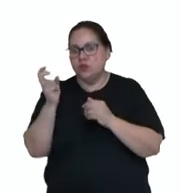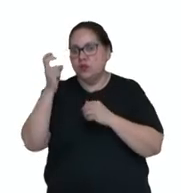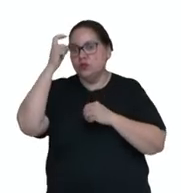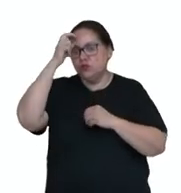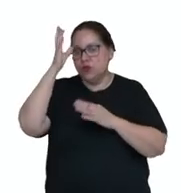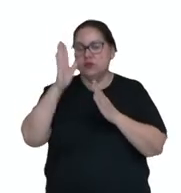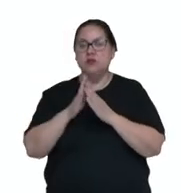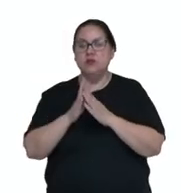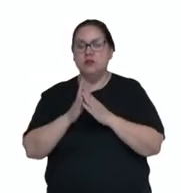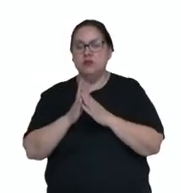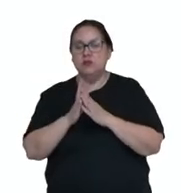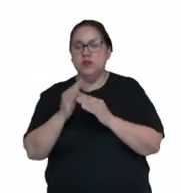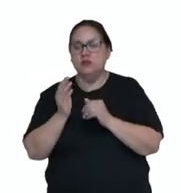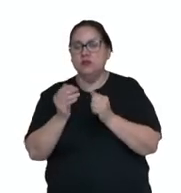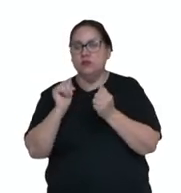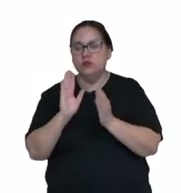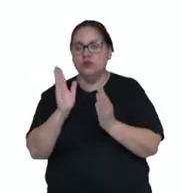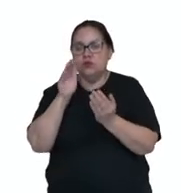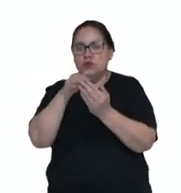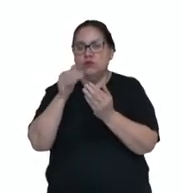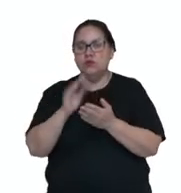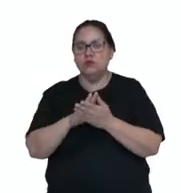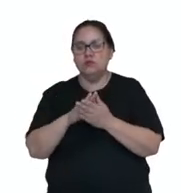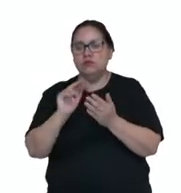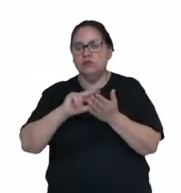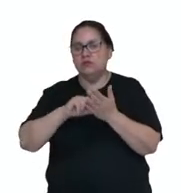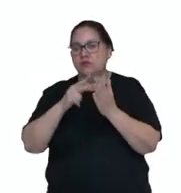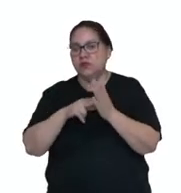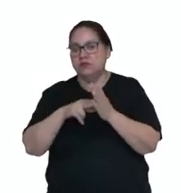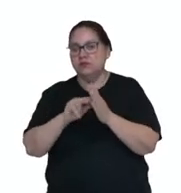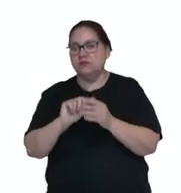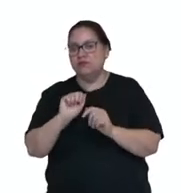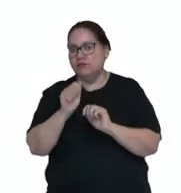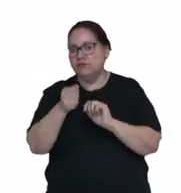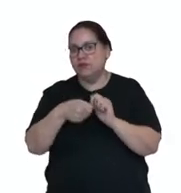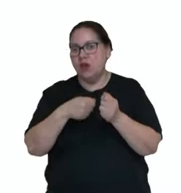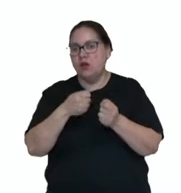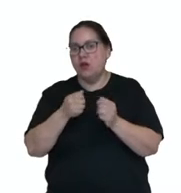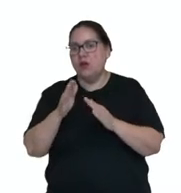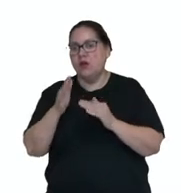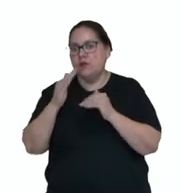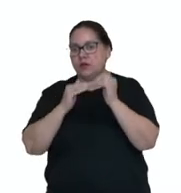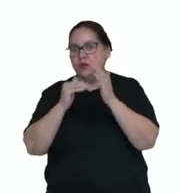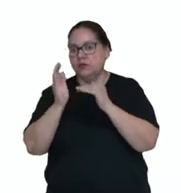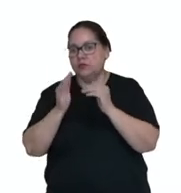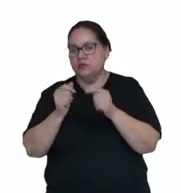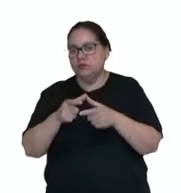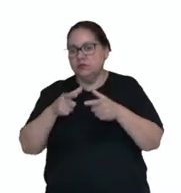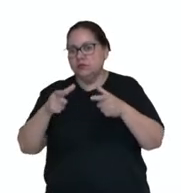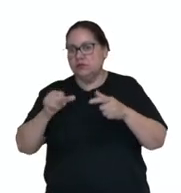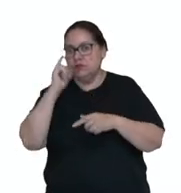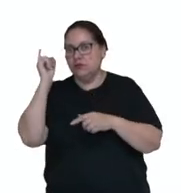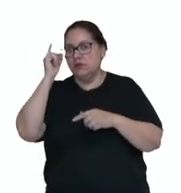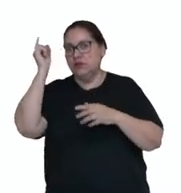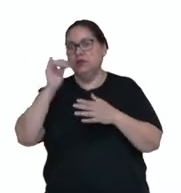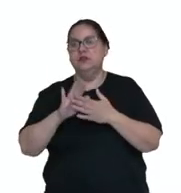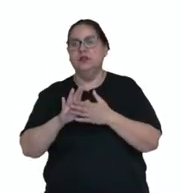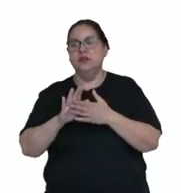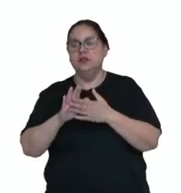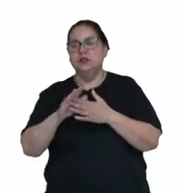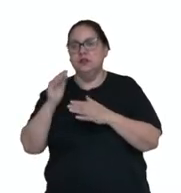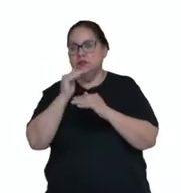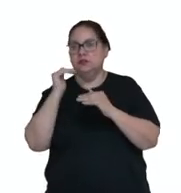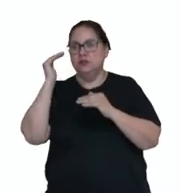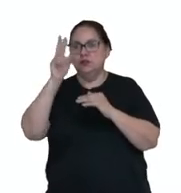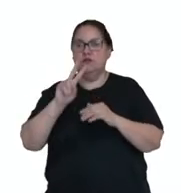Produto cultural, adjetivo cultural, agrega um significado simbólico ao produto, que assume uma dimensão mais importante, acima